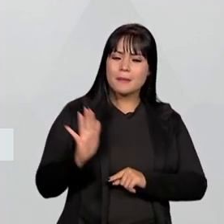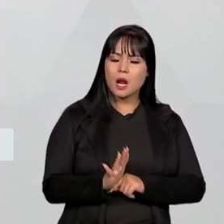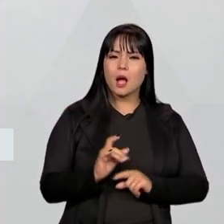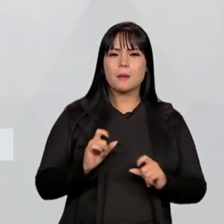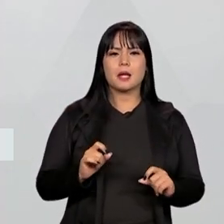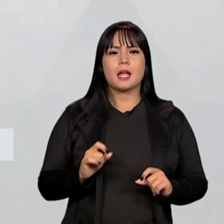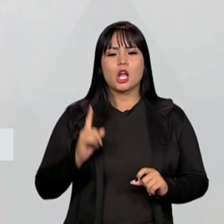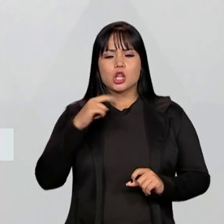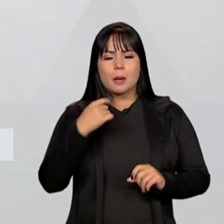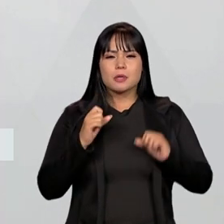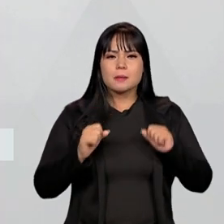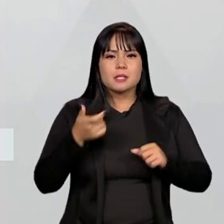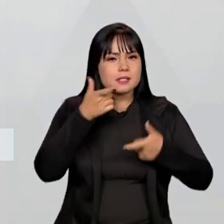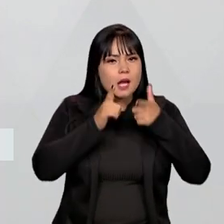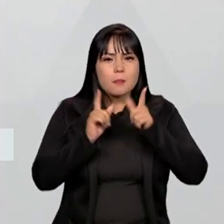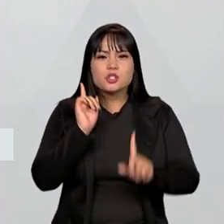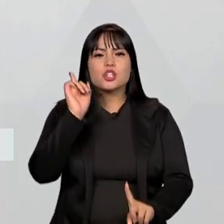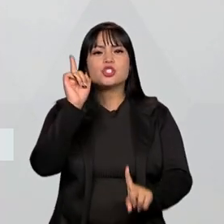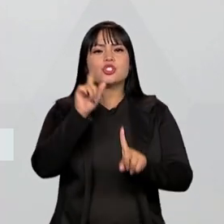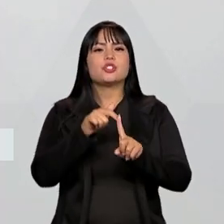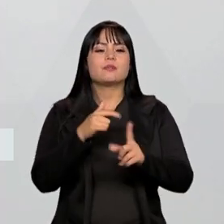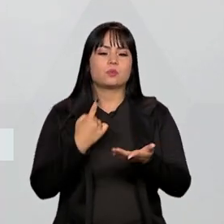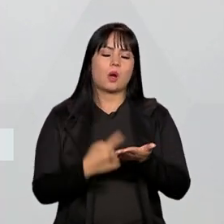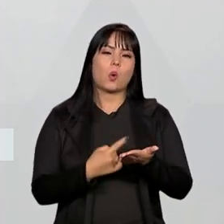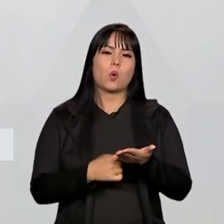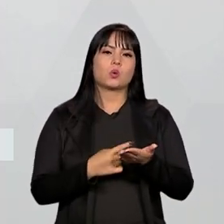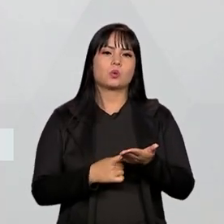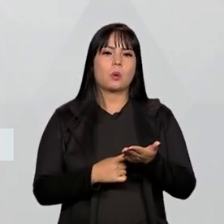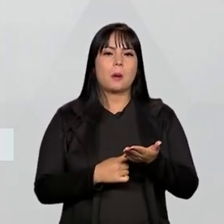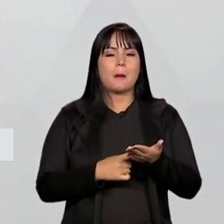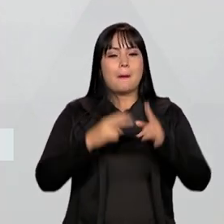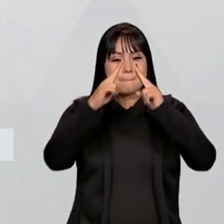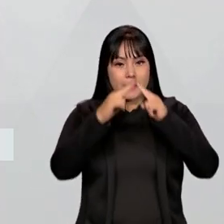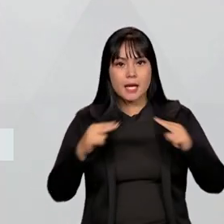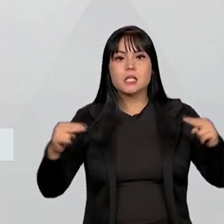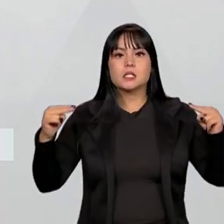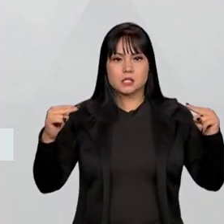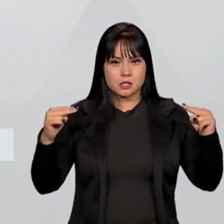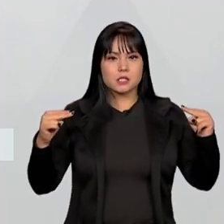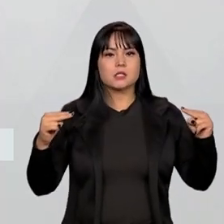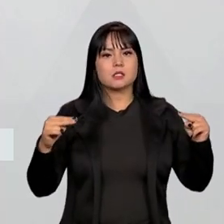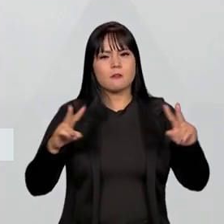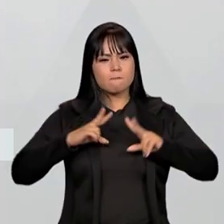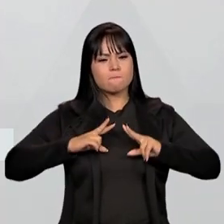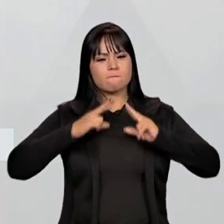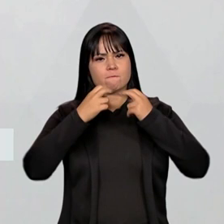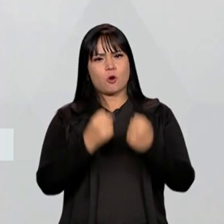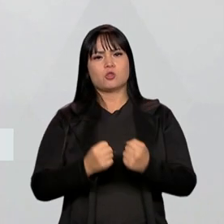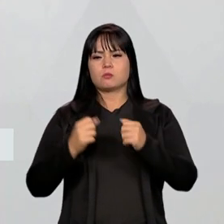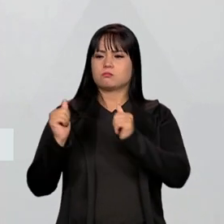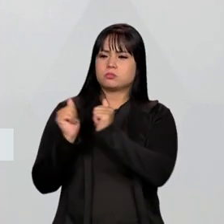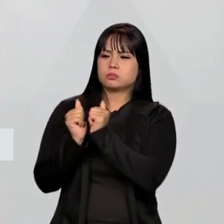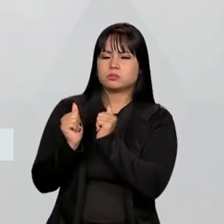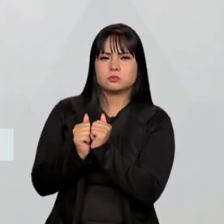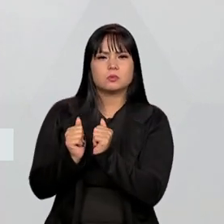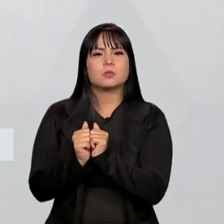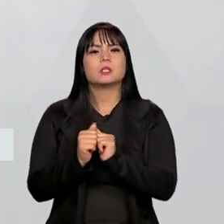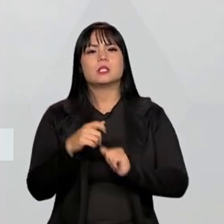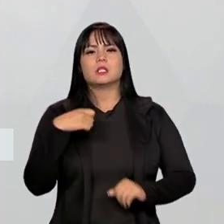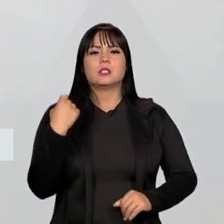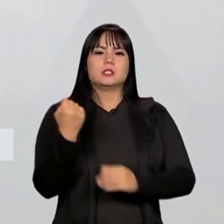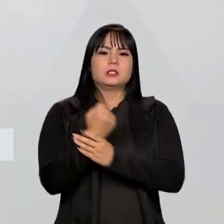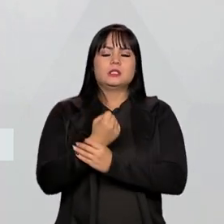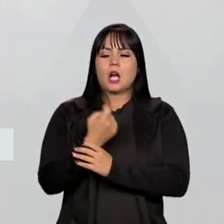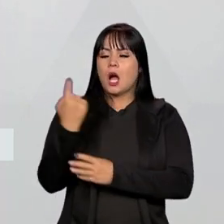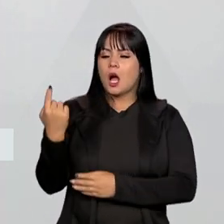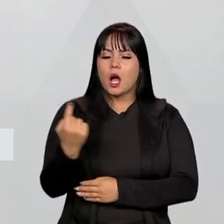para que possamos alcançar os objetivos do Acordo de Paris, em um esforço conjunto, assegurando